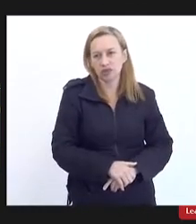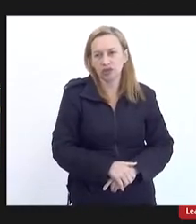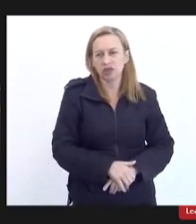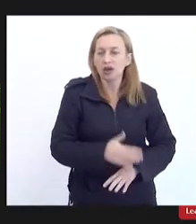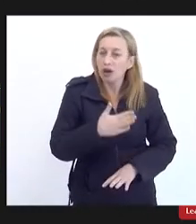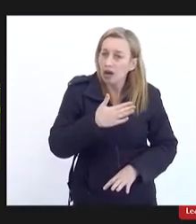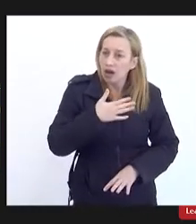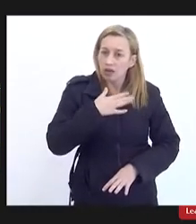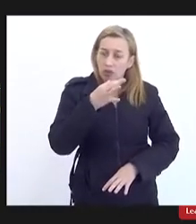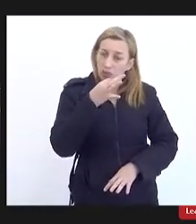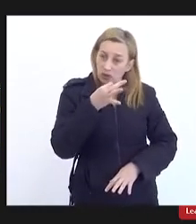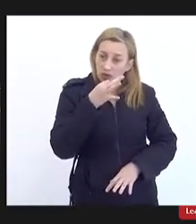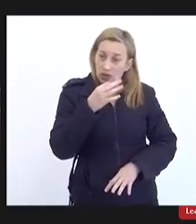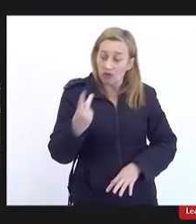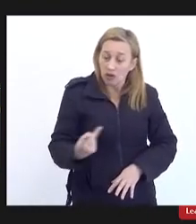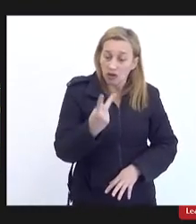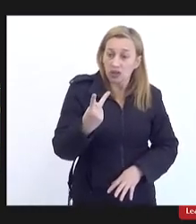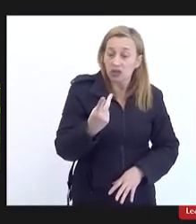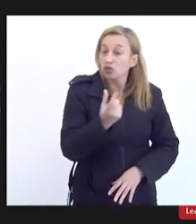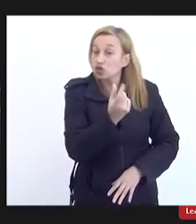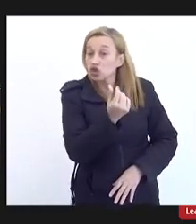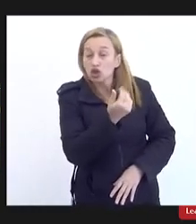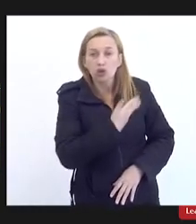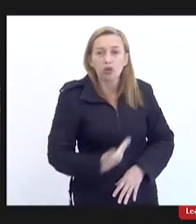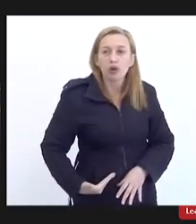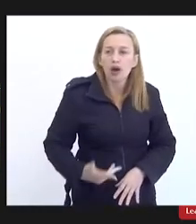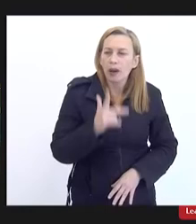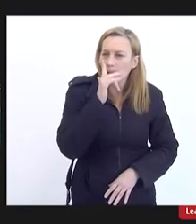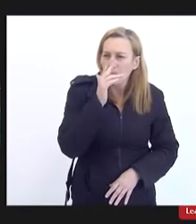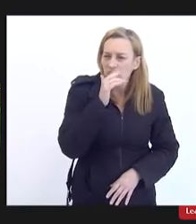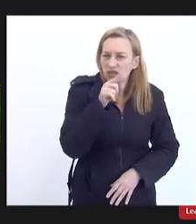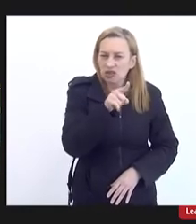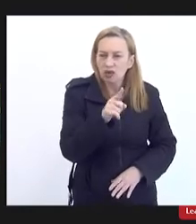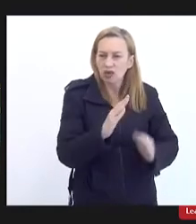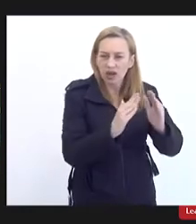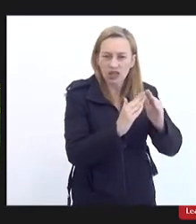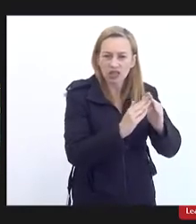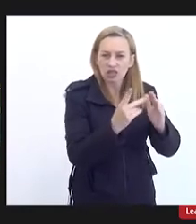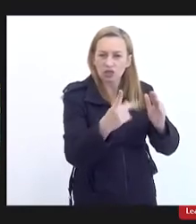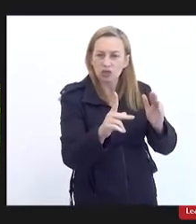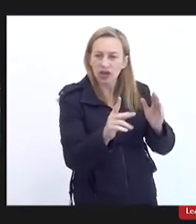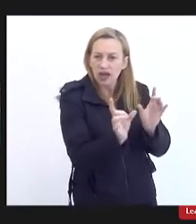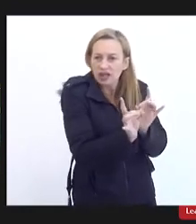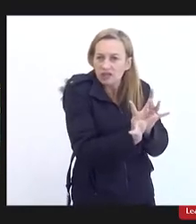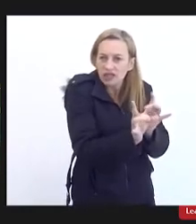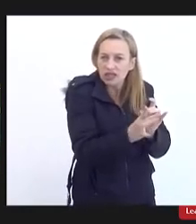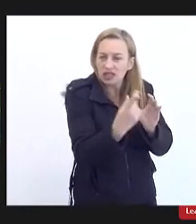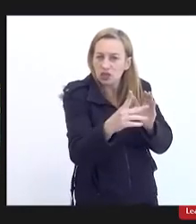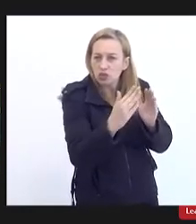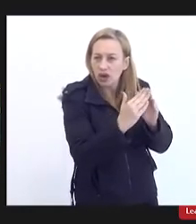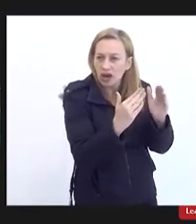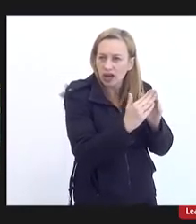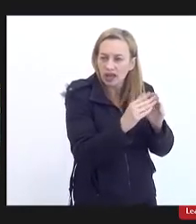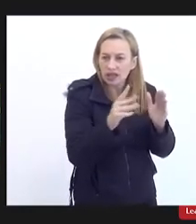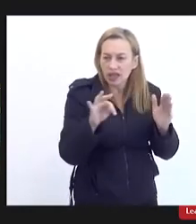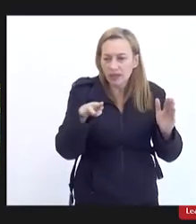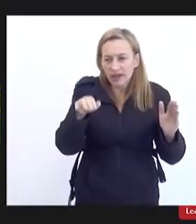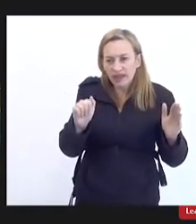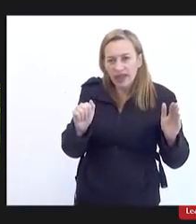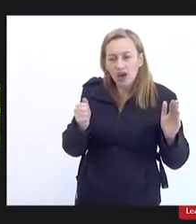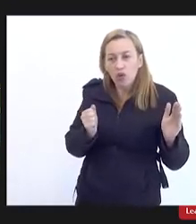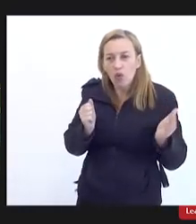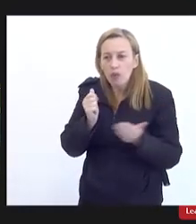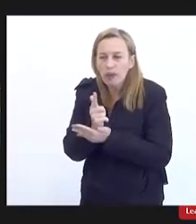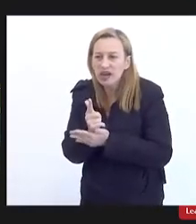opinião é a malversação do dinheiro público é como se você colocasse a sua casa à venda vendesse a sua casa o Arimatea comprasse a casa